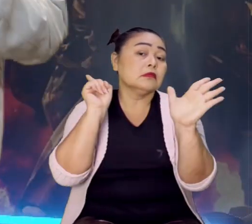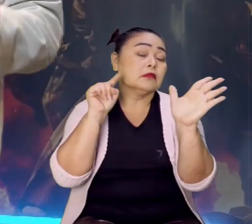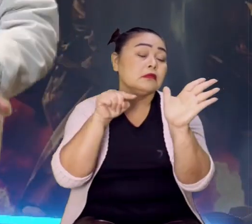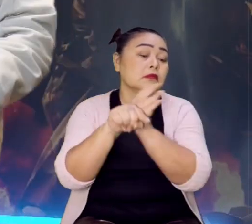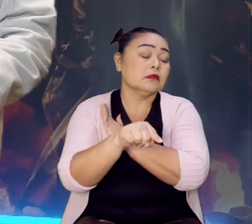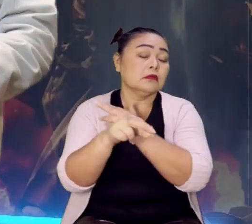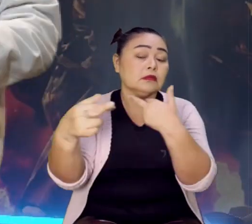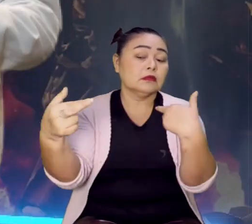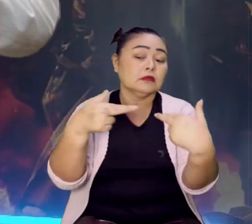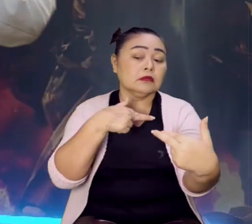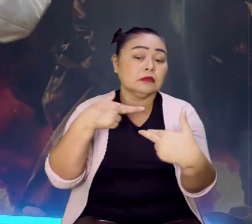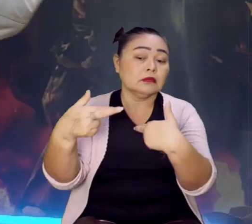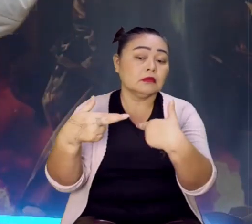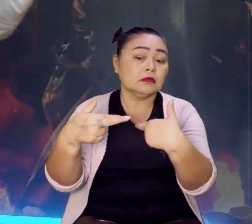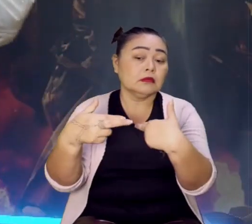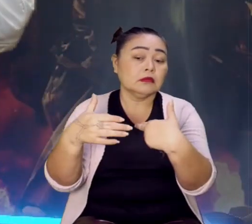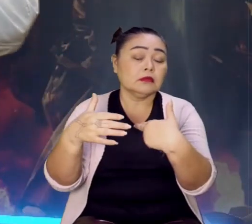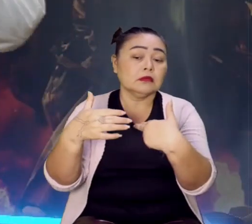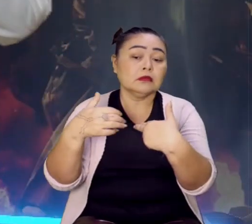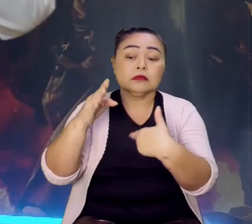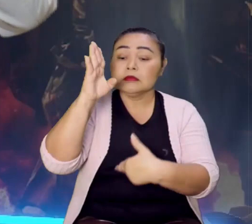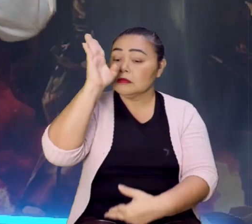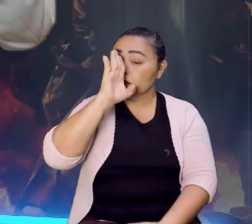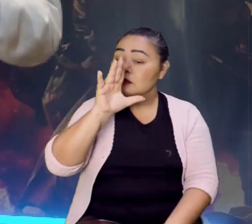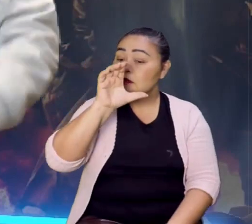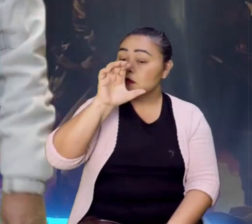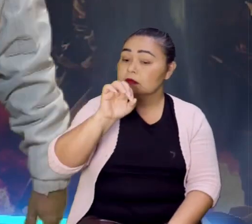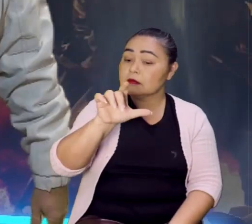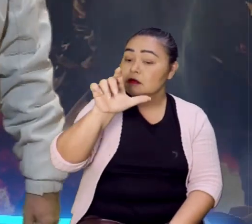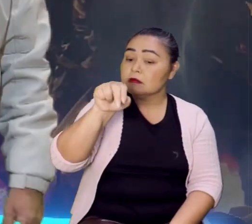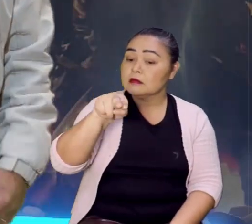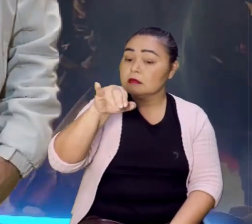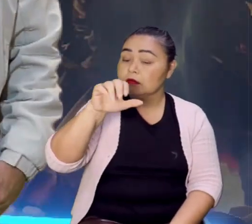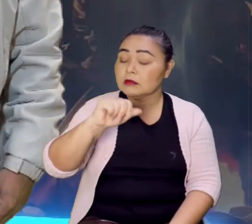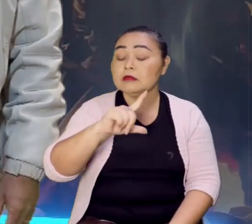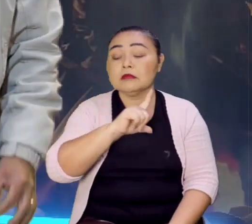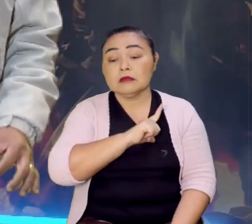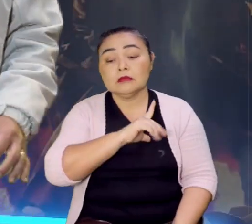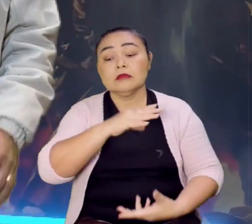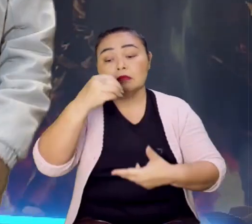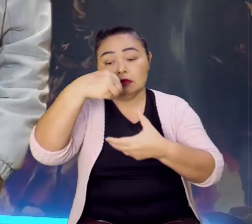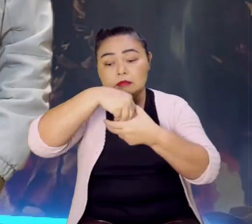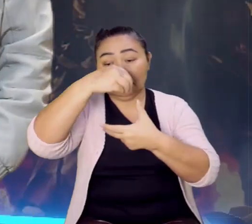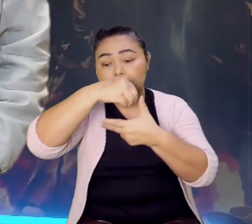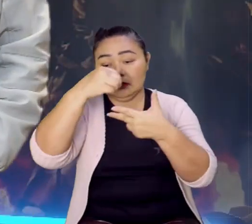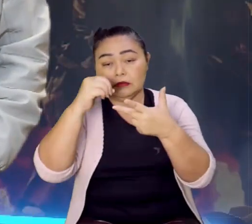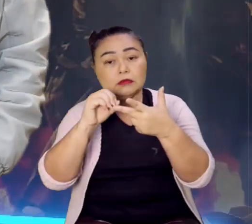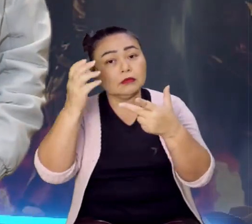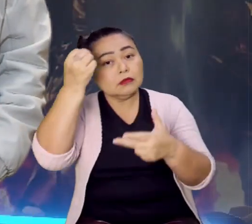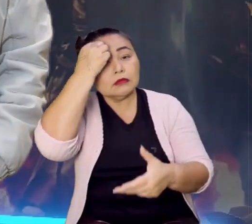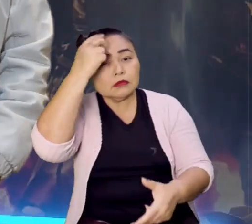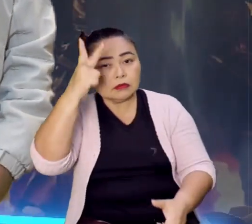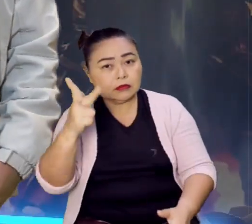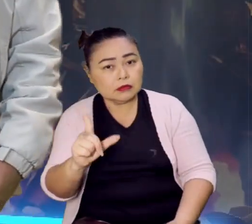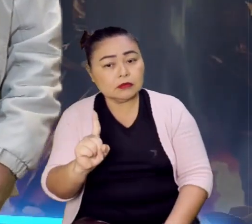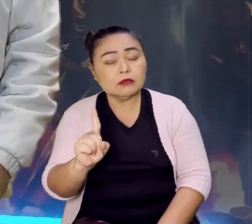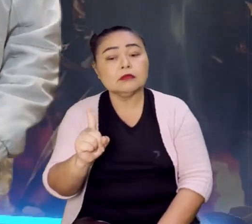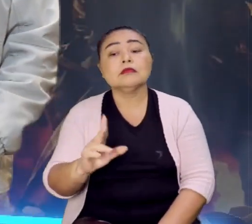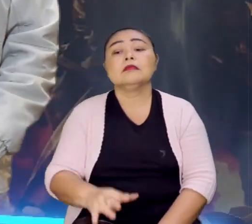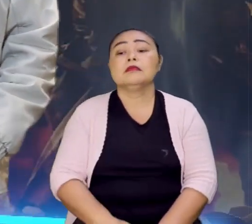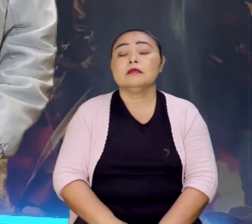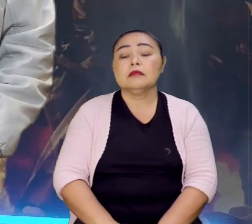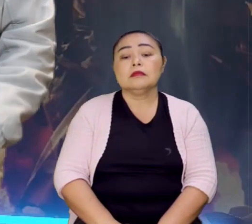questões relacionadas ao Brasil Colônia, é o que mais tem caído no Enem. Então, fique esperto. Nós estamos falando sobre isso agora.